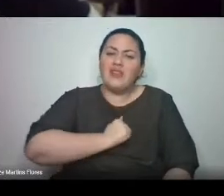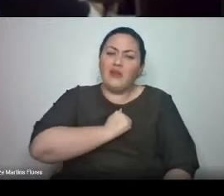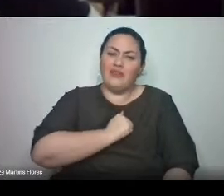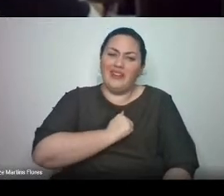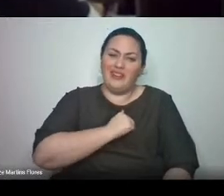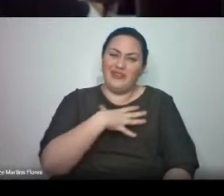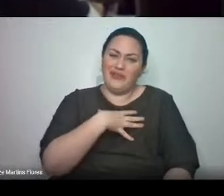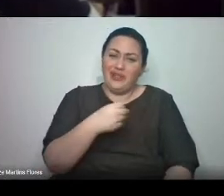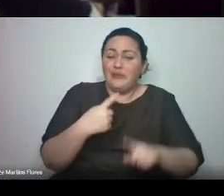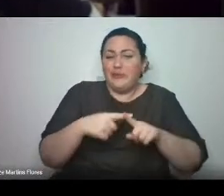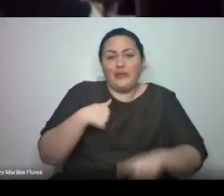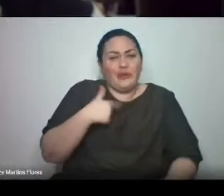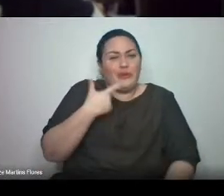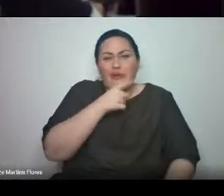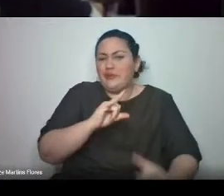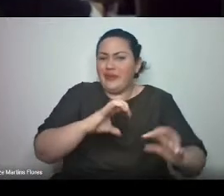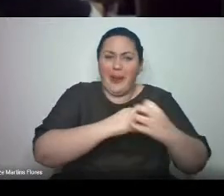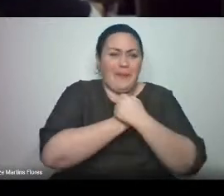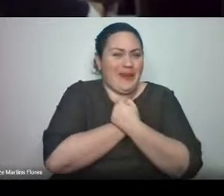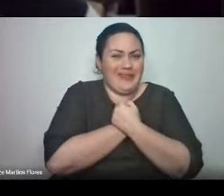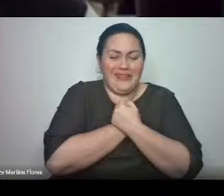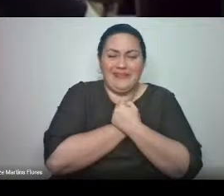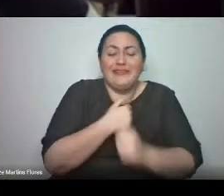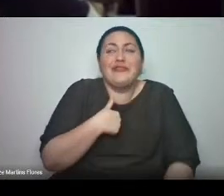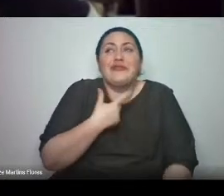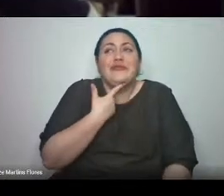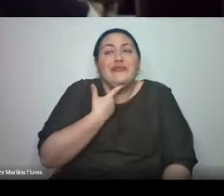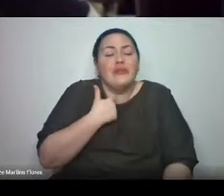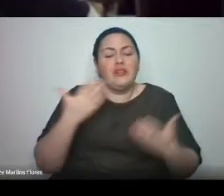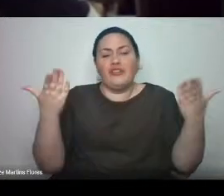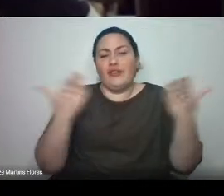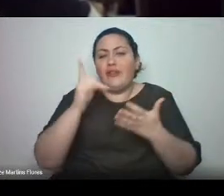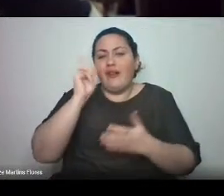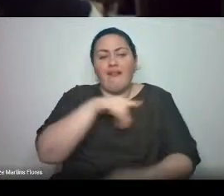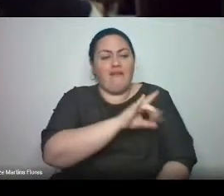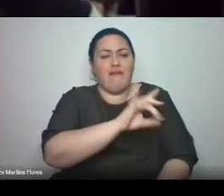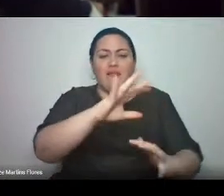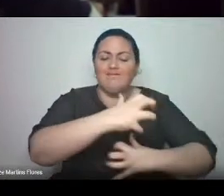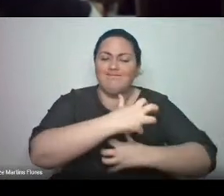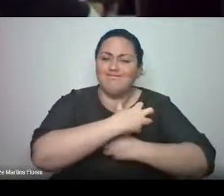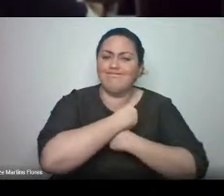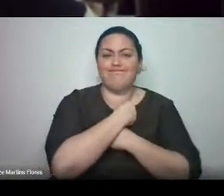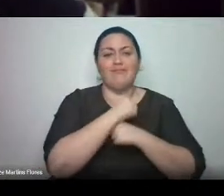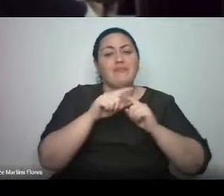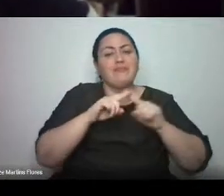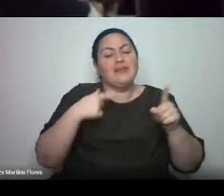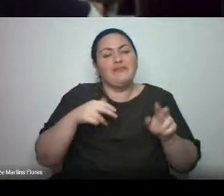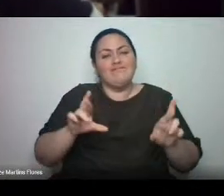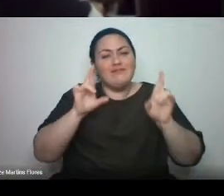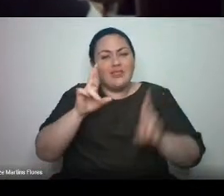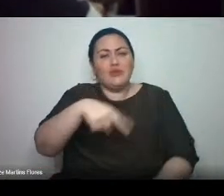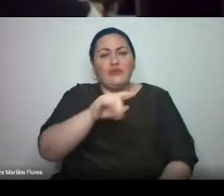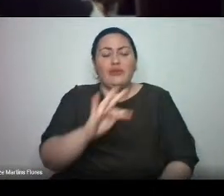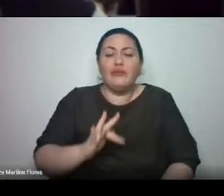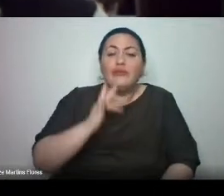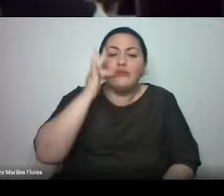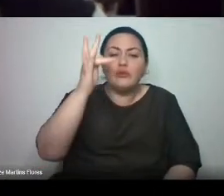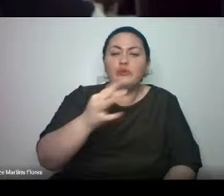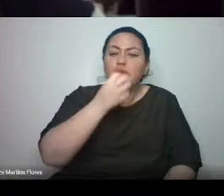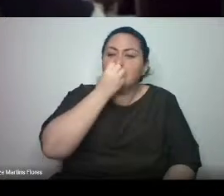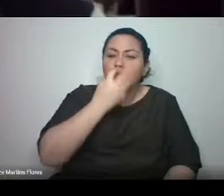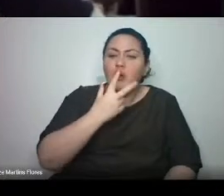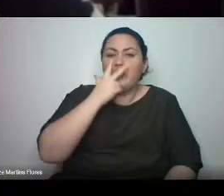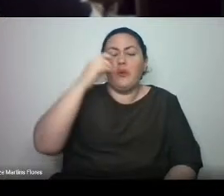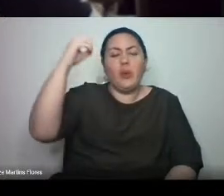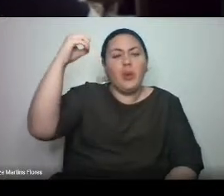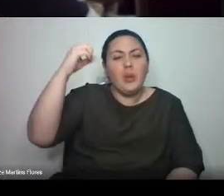por mim. Era o que eu mais gostaria de fazer nesse momento. Desejando-lhes um futuro cheio de luz e